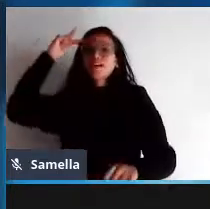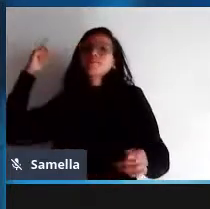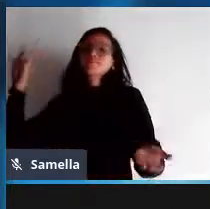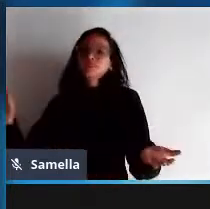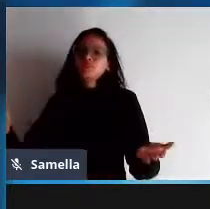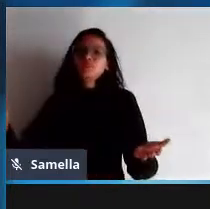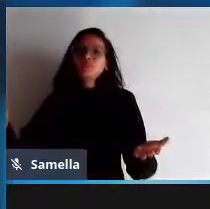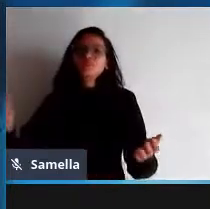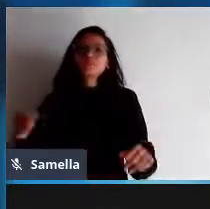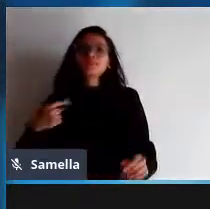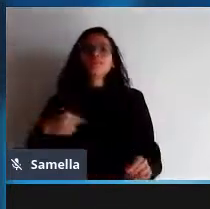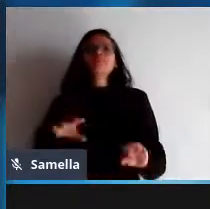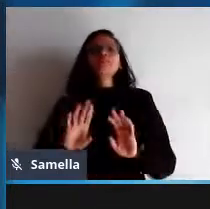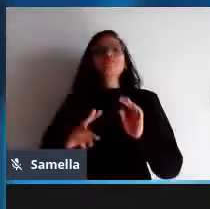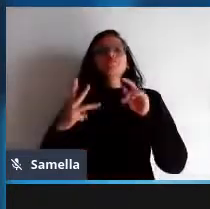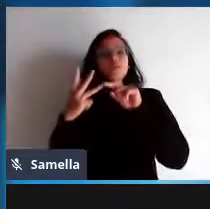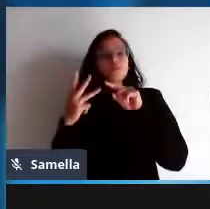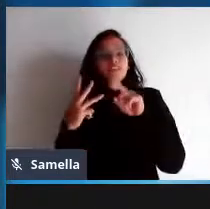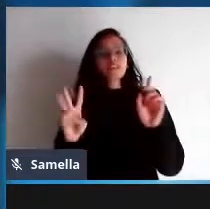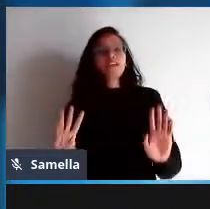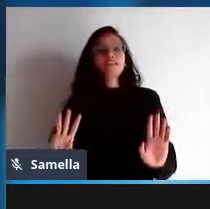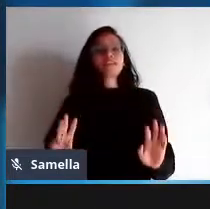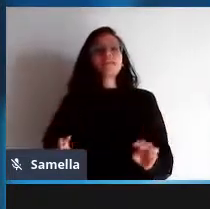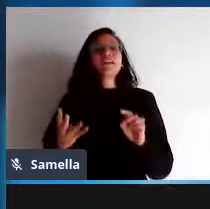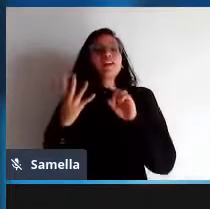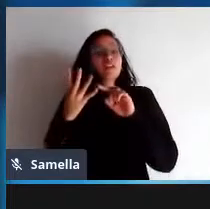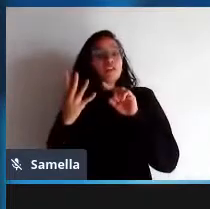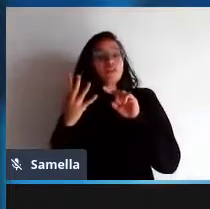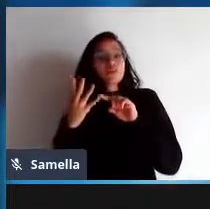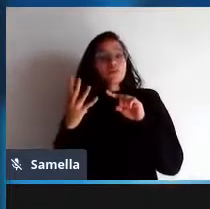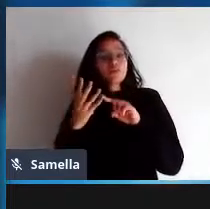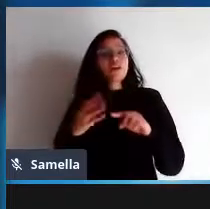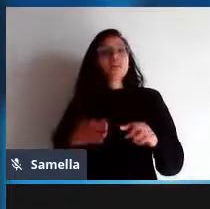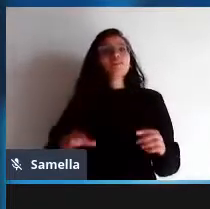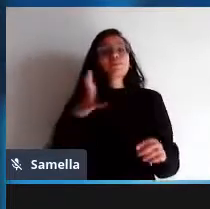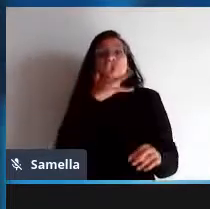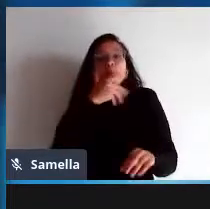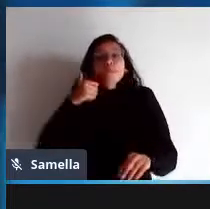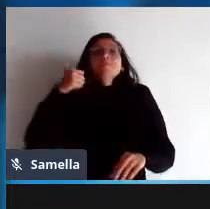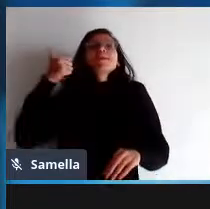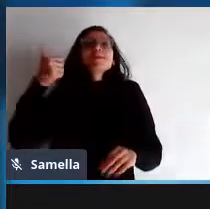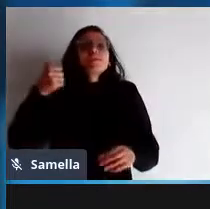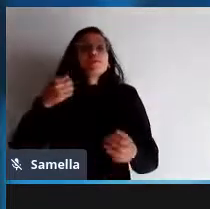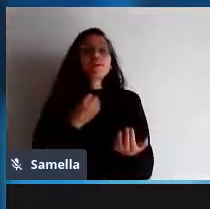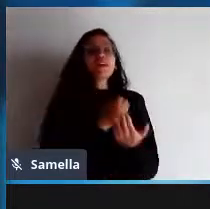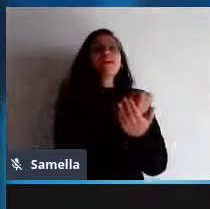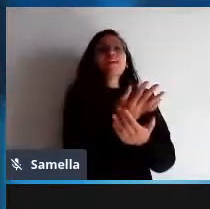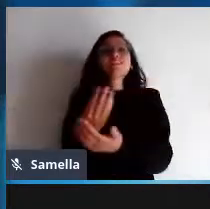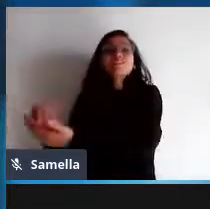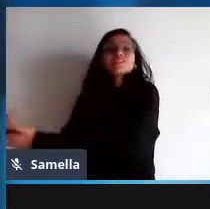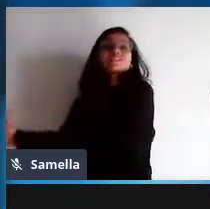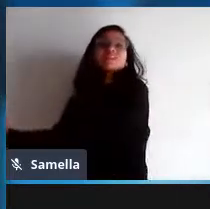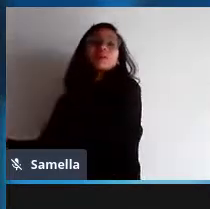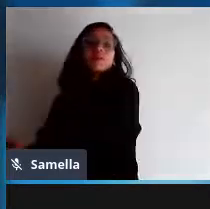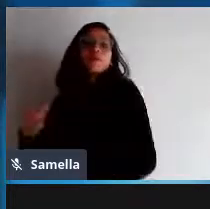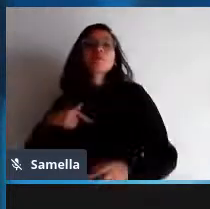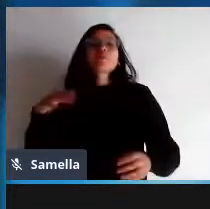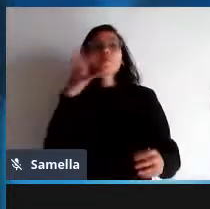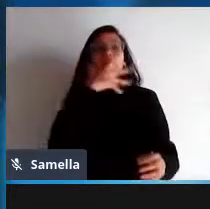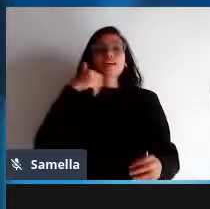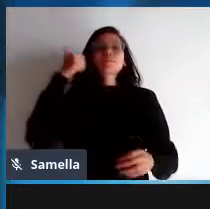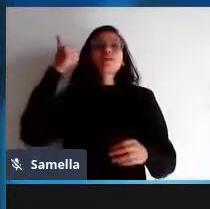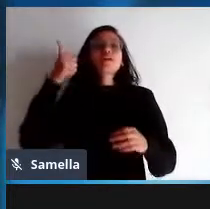você fizer que é o item três agora é a liberdade de melhorar e redistribuir seus melhoramentos para que toda a